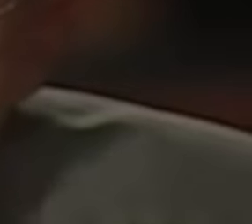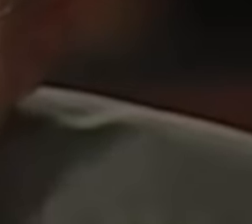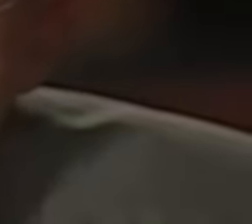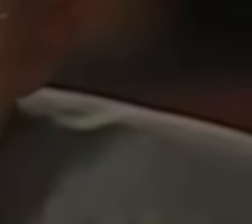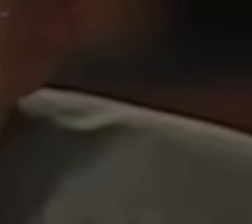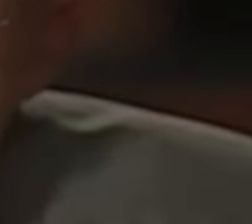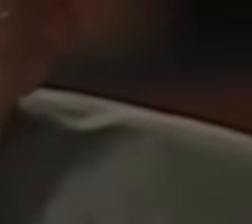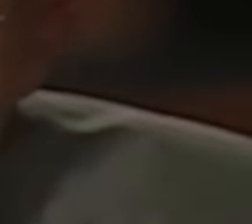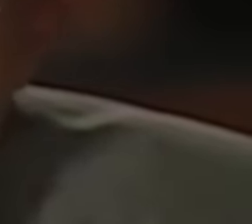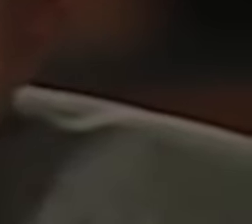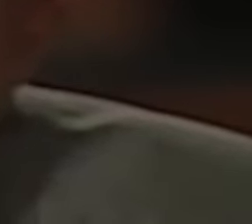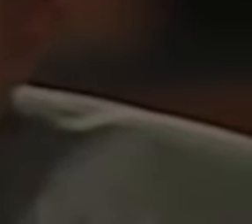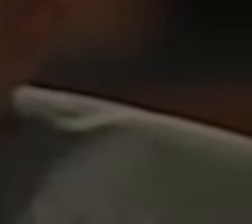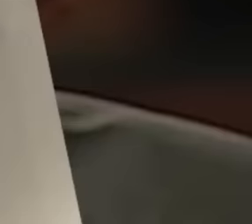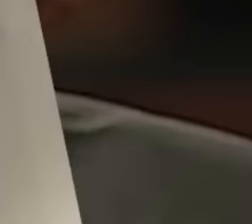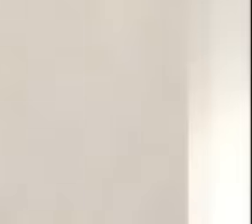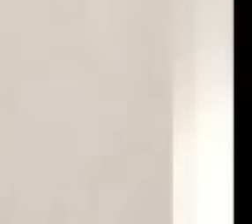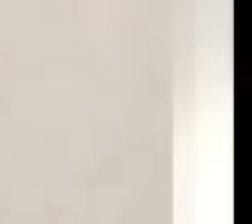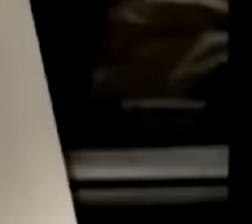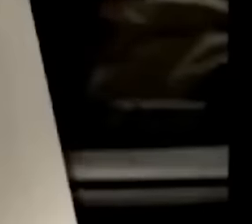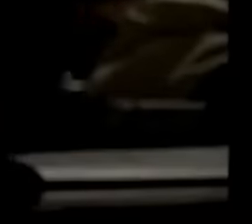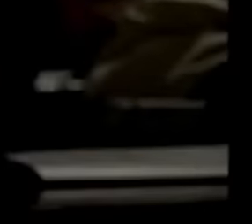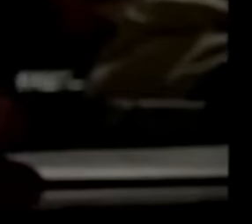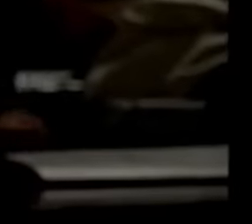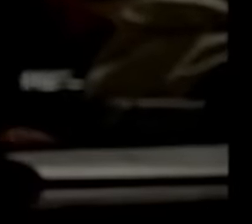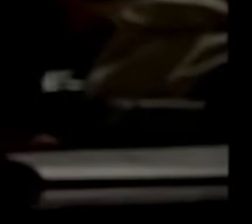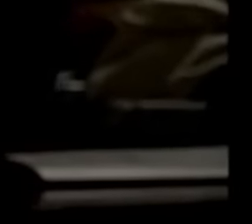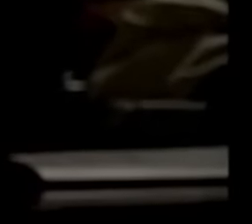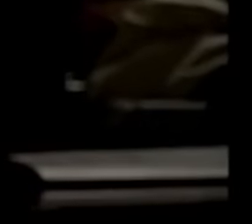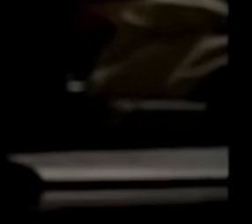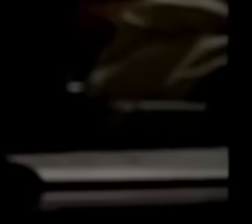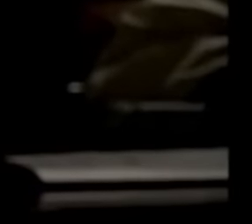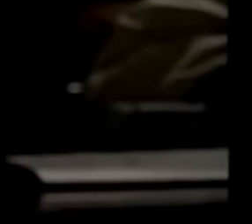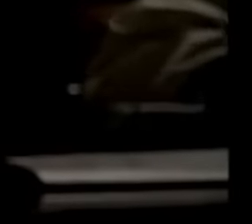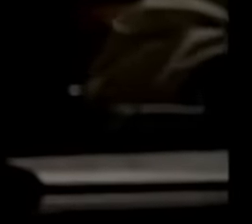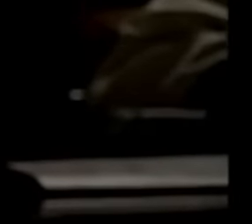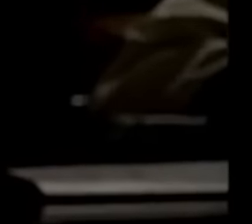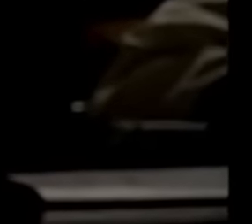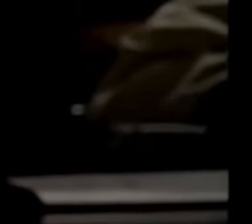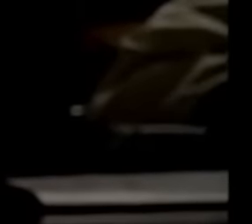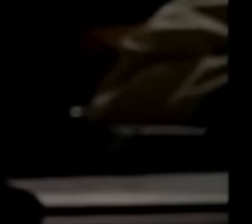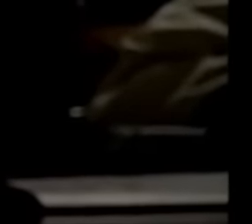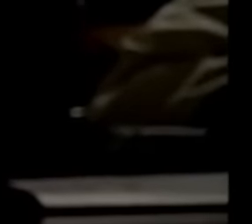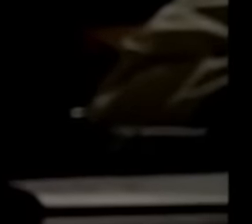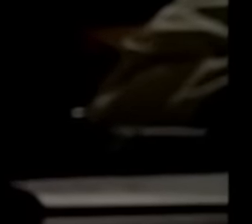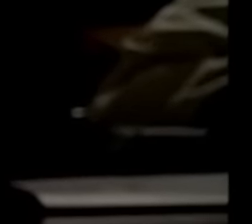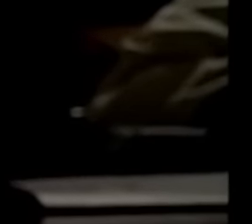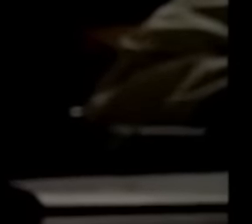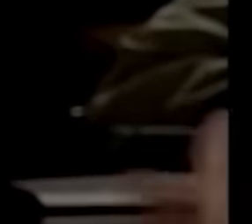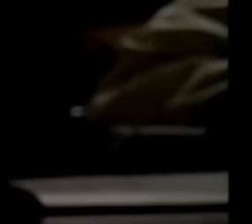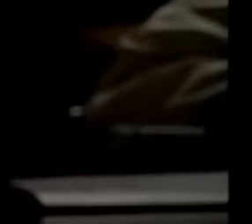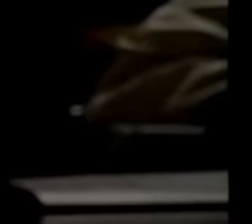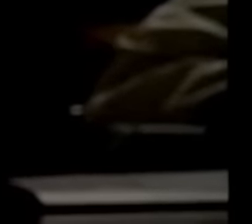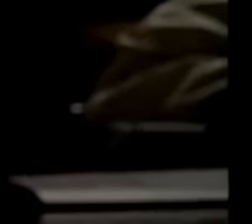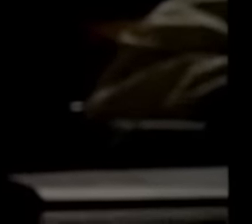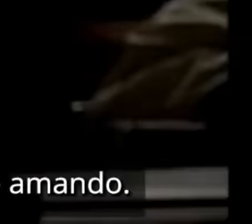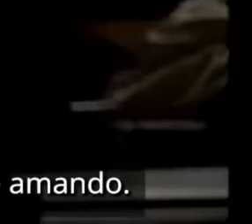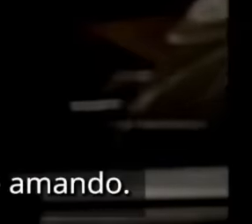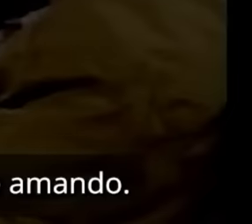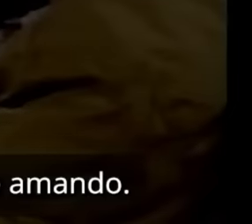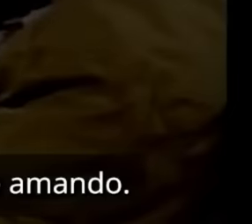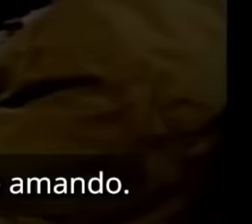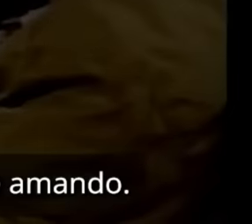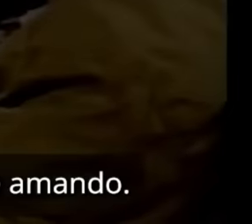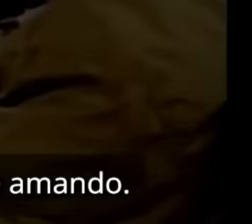isso é um lado interessante do amor o amor é uma coisa um pouco vem né vem vem